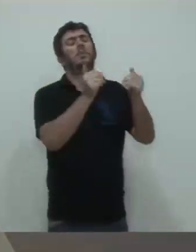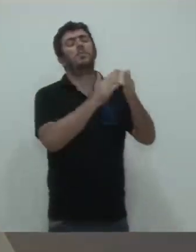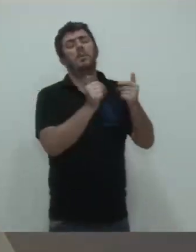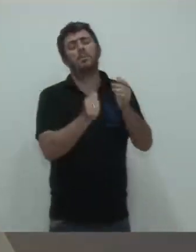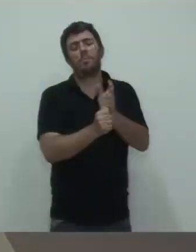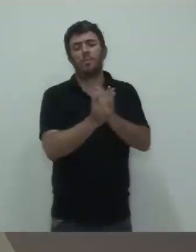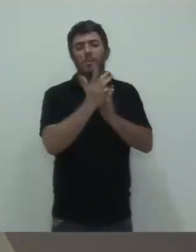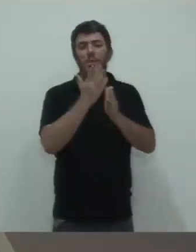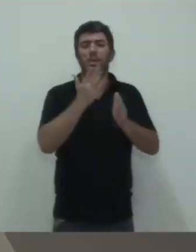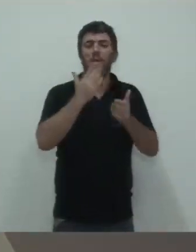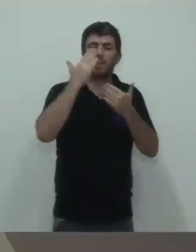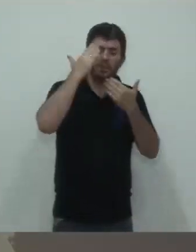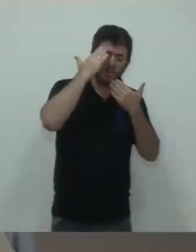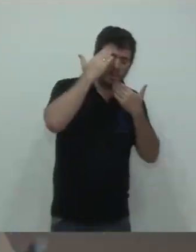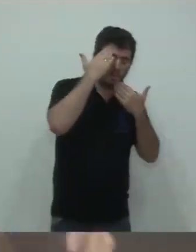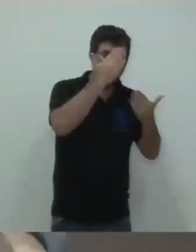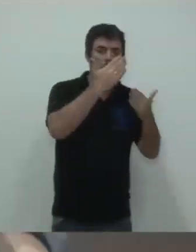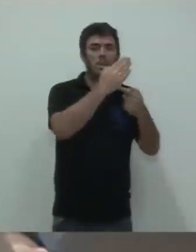pedidos.